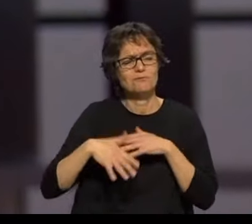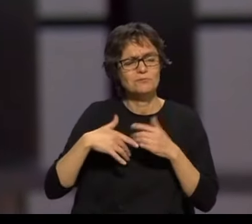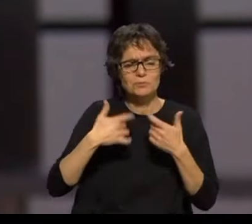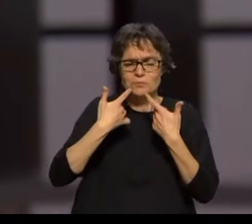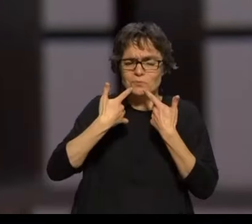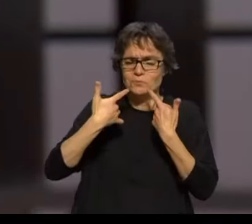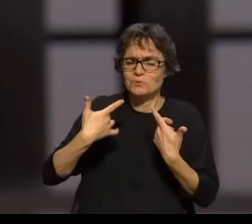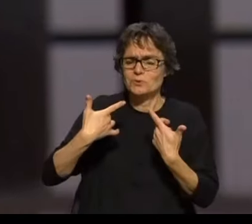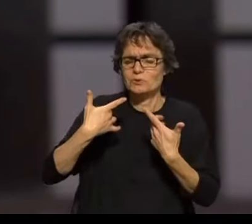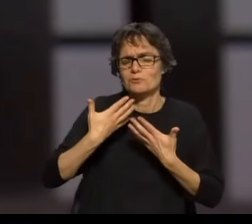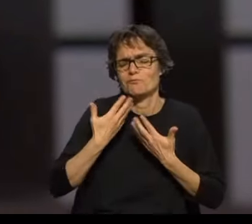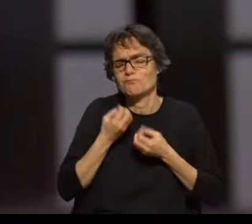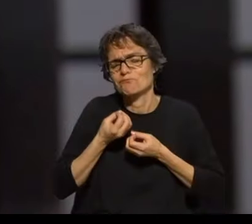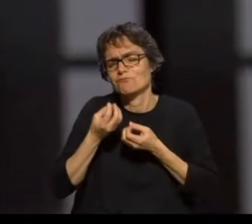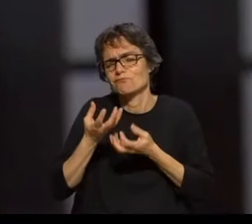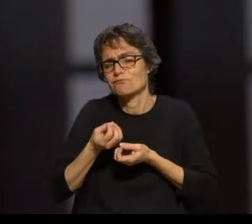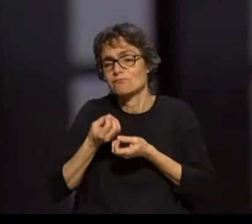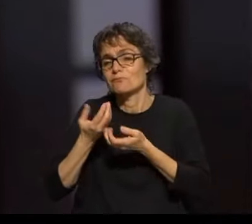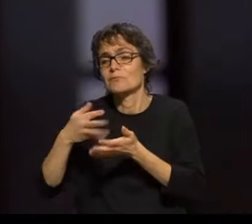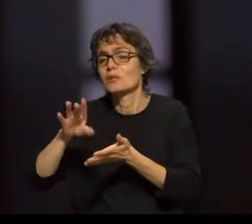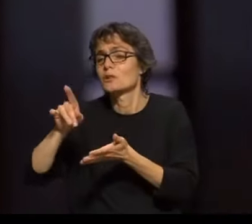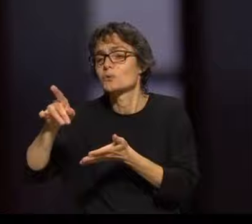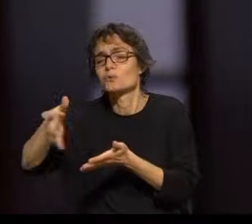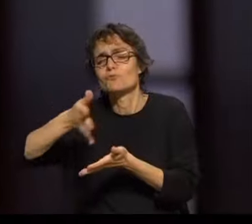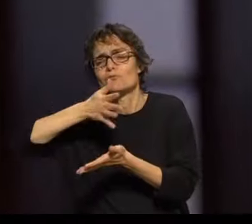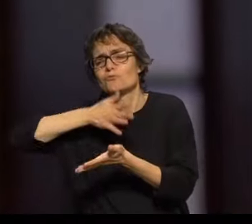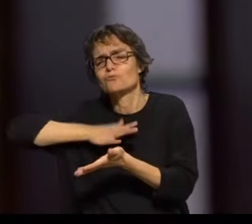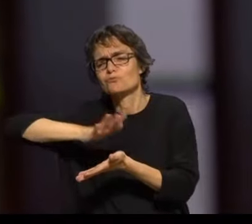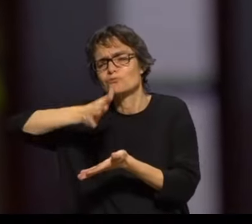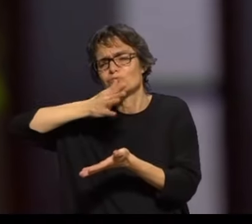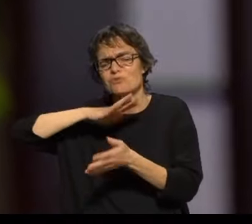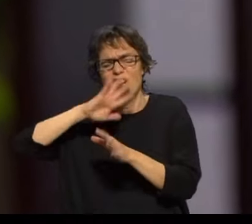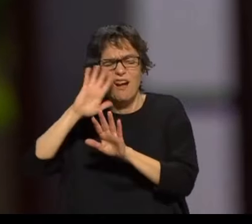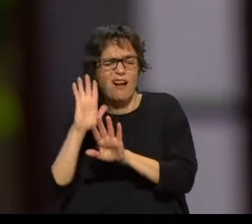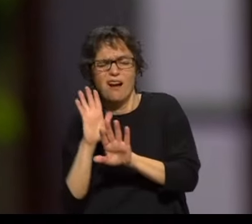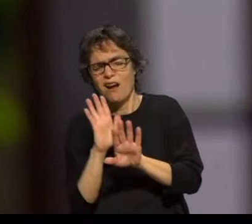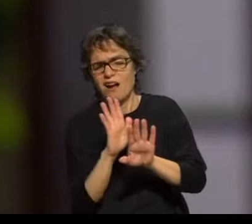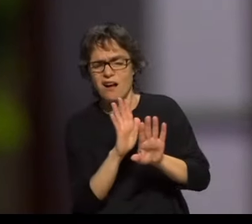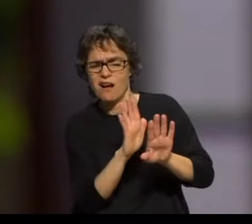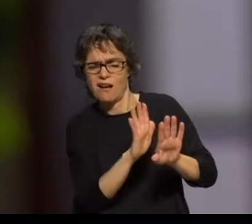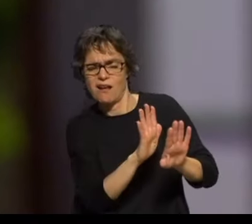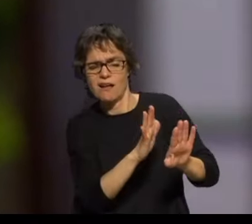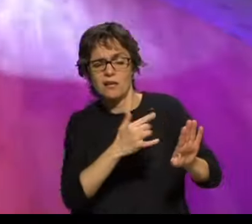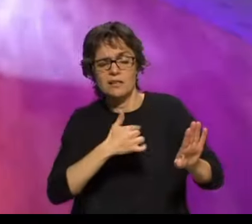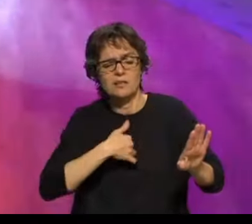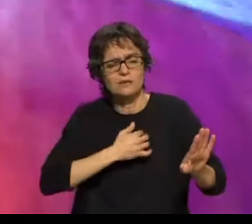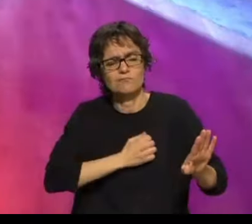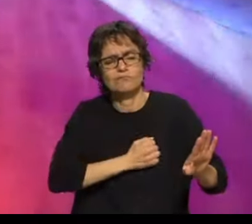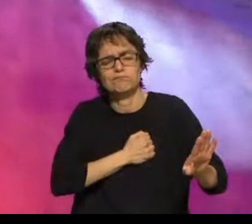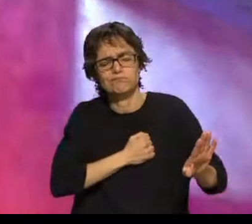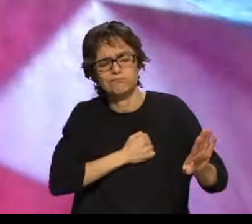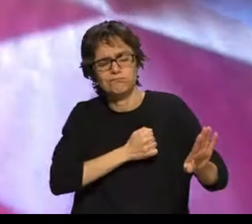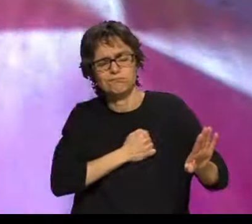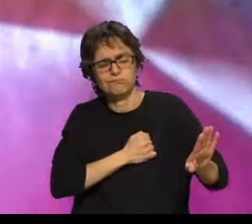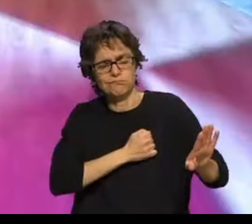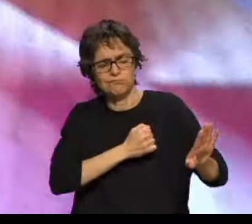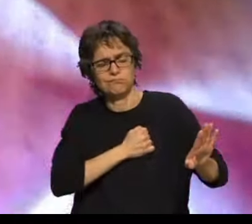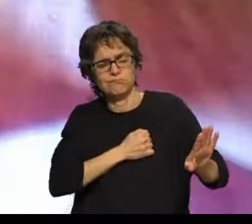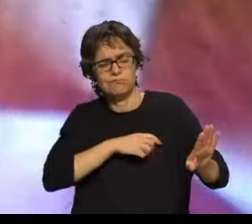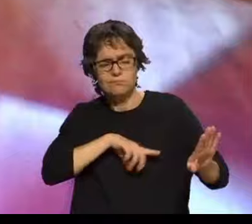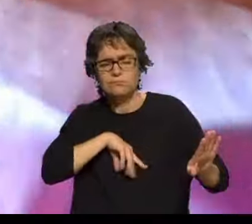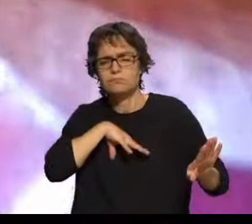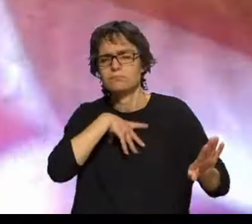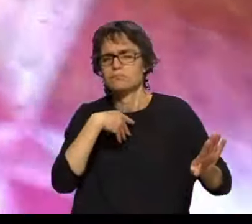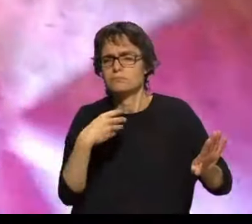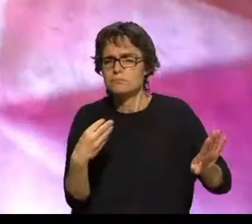por ti Mesmo quando me dizias Que não vou seguir o meu coração Eu